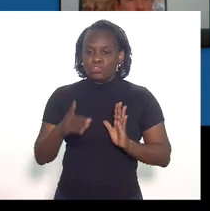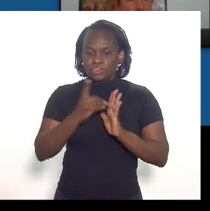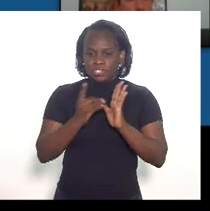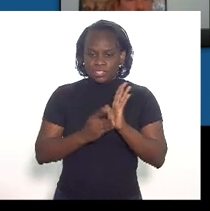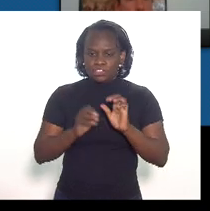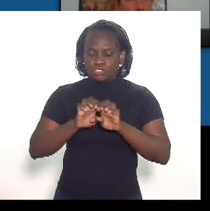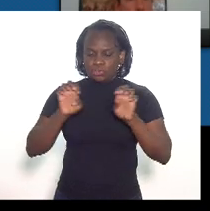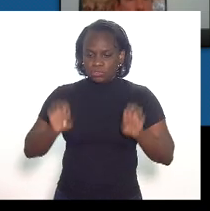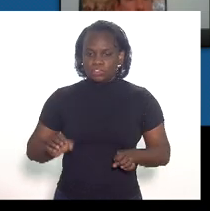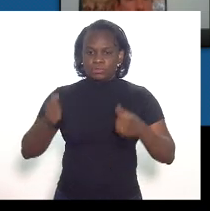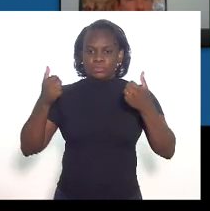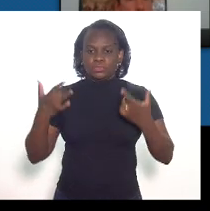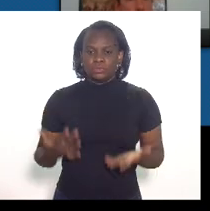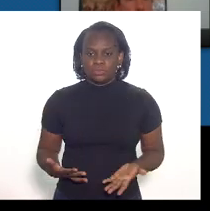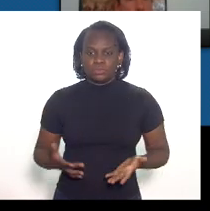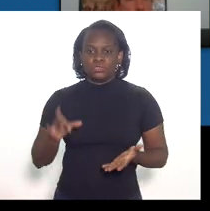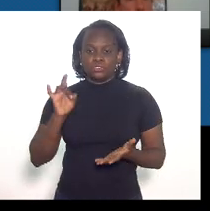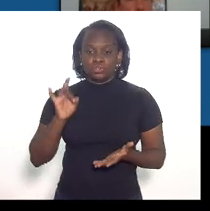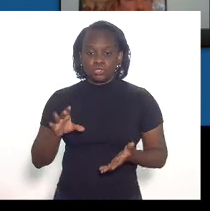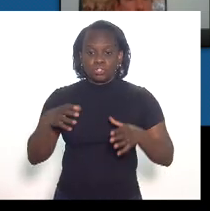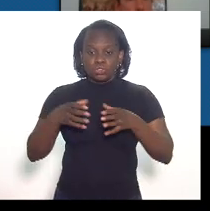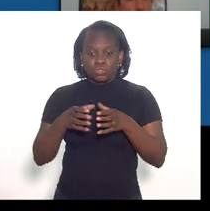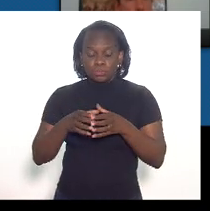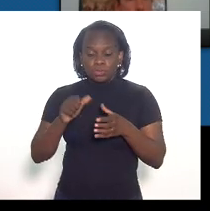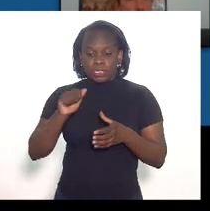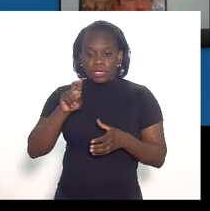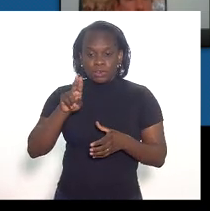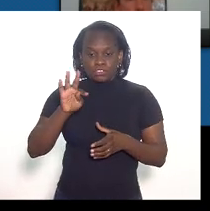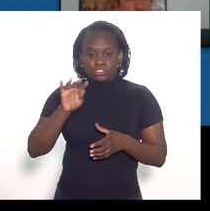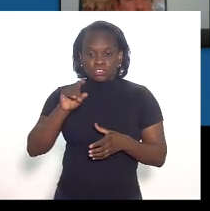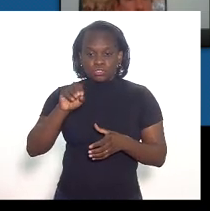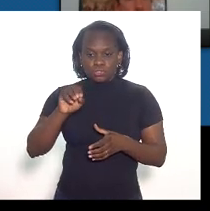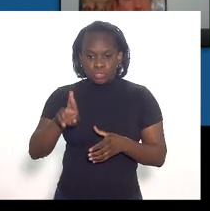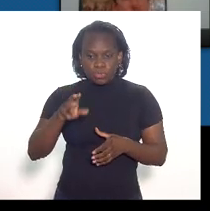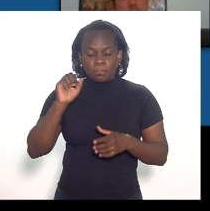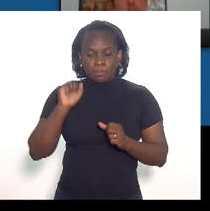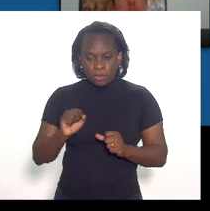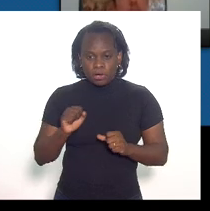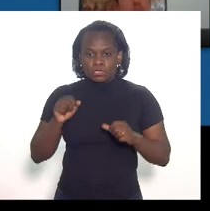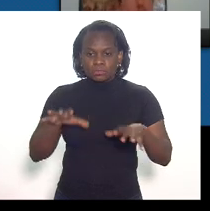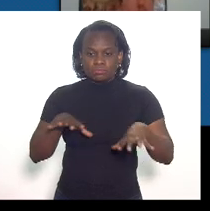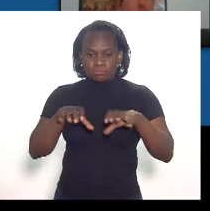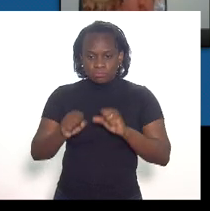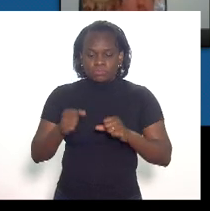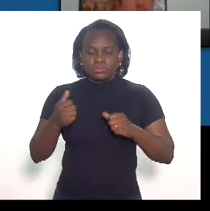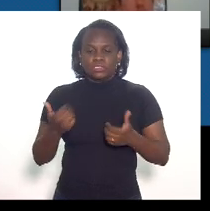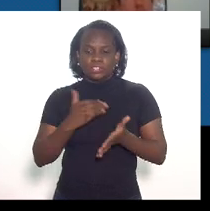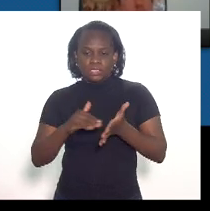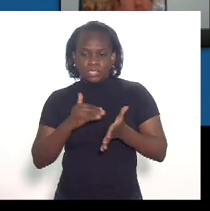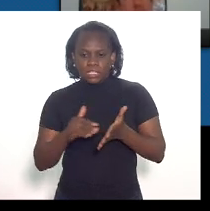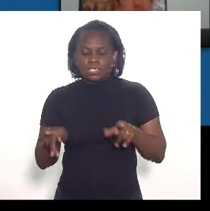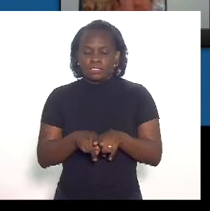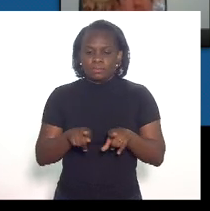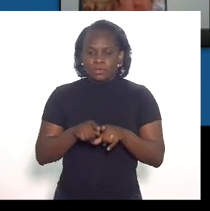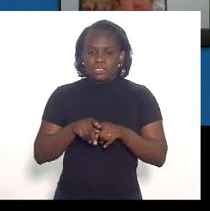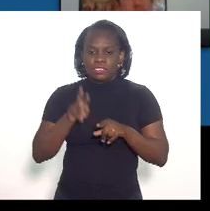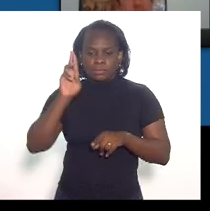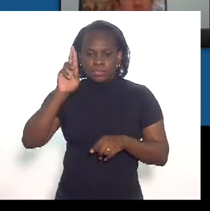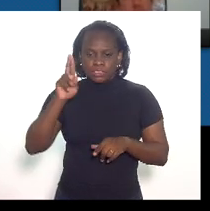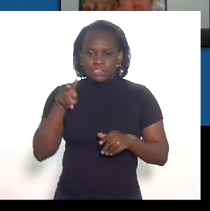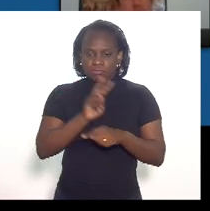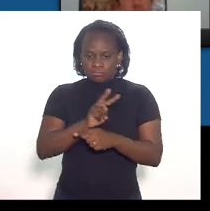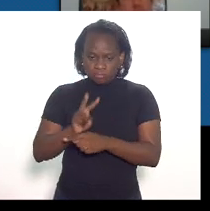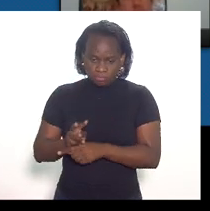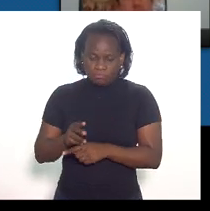estrutura definiu que só os auditores de carreira podem ocupar as posições de subsecretário e superintendente dentro da Fazenda,